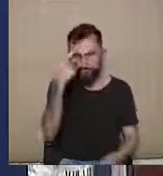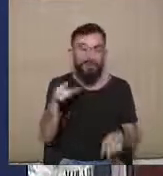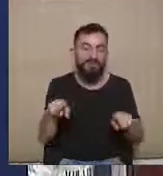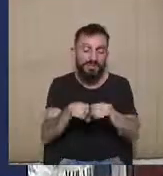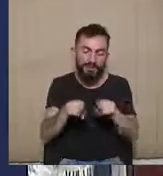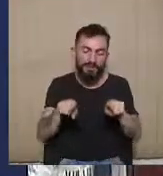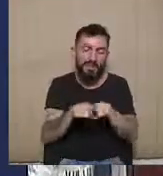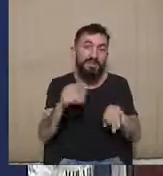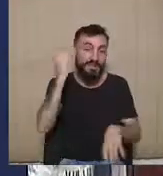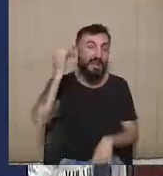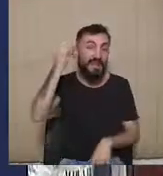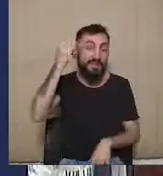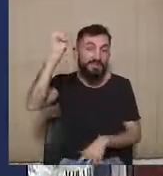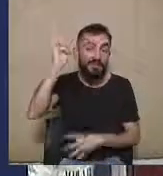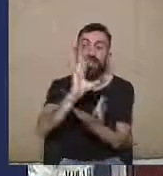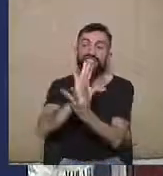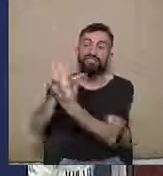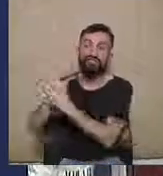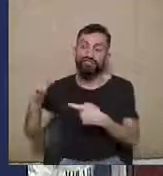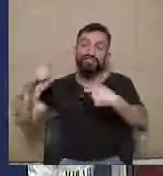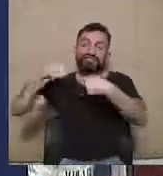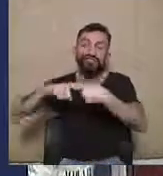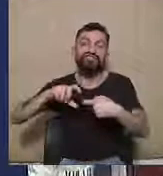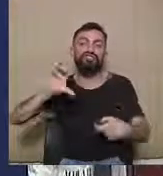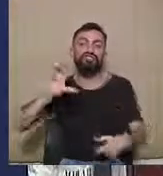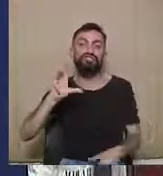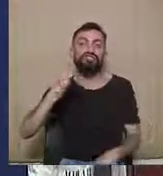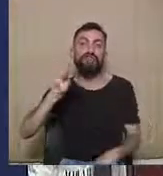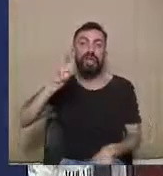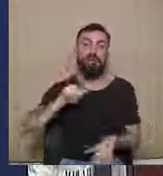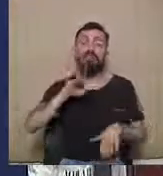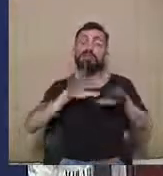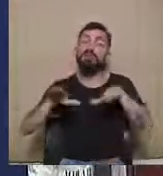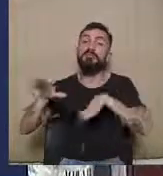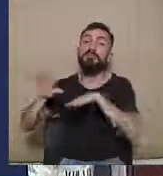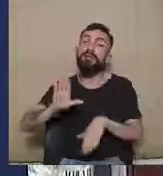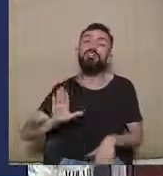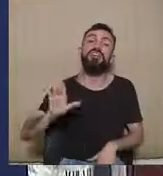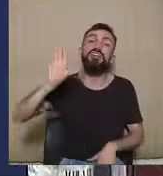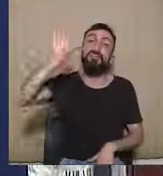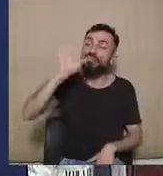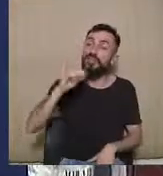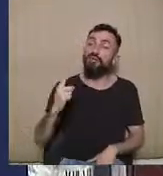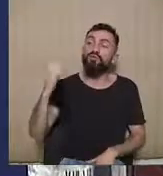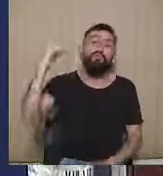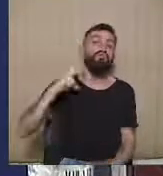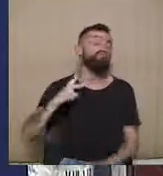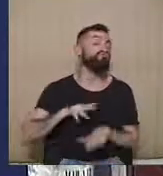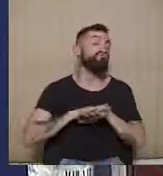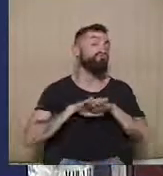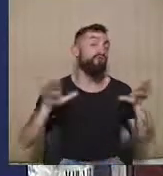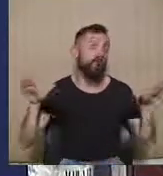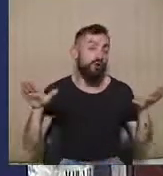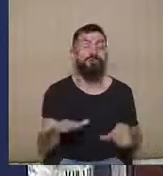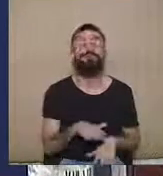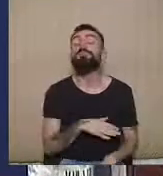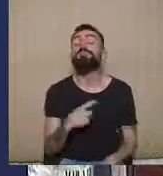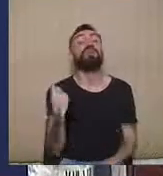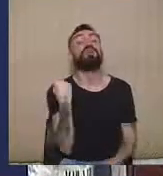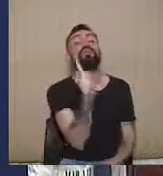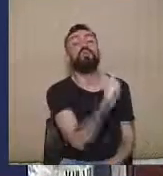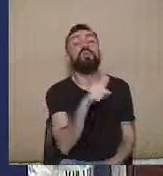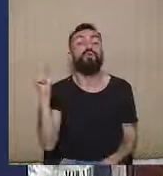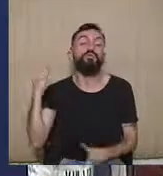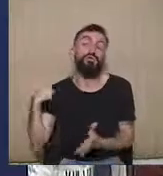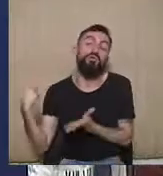a indivisibilidade da chapa diante de ineligibilidades supervenientes de índole pessoal. E você está, por fim, aqui, o